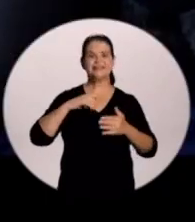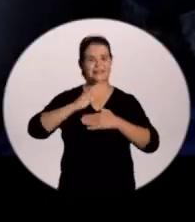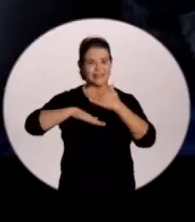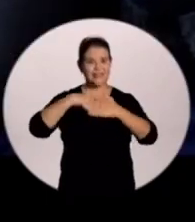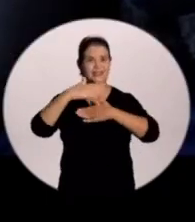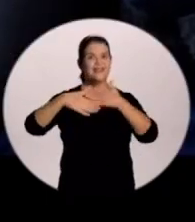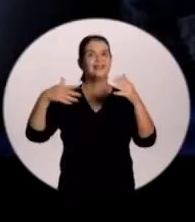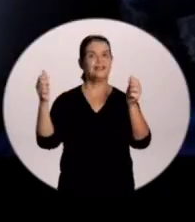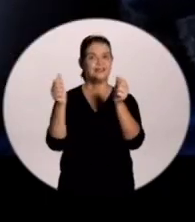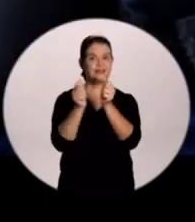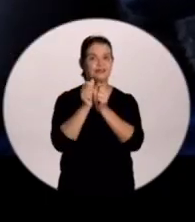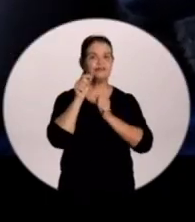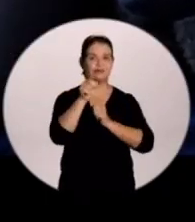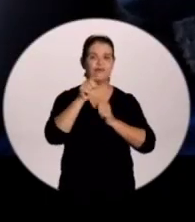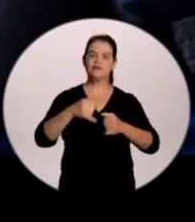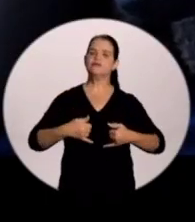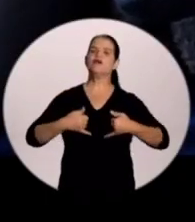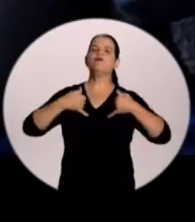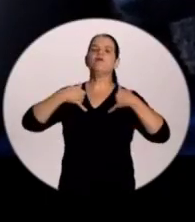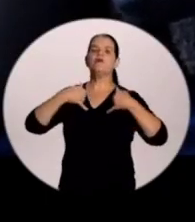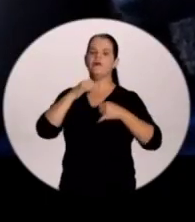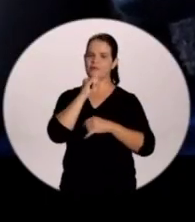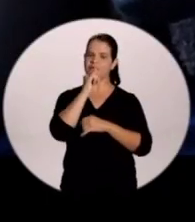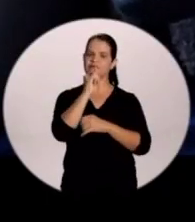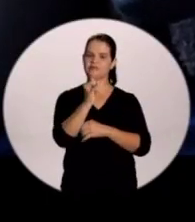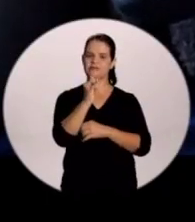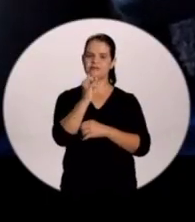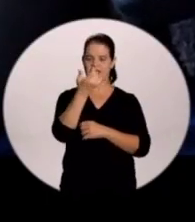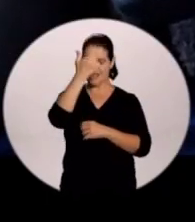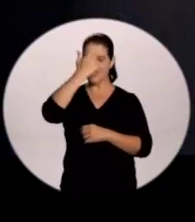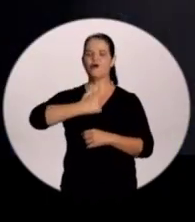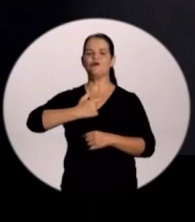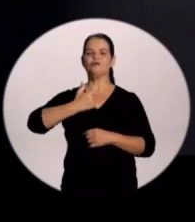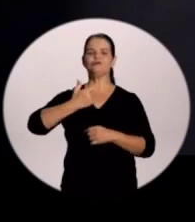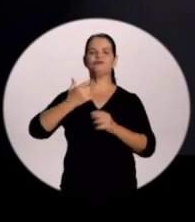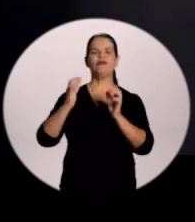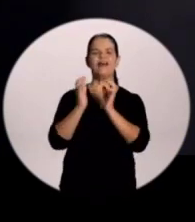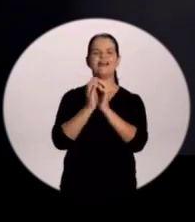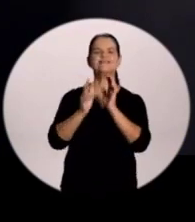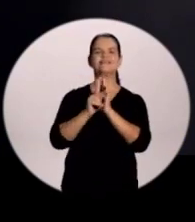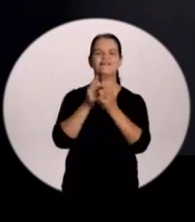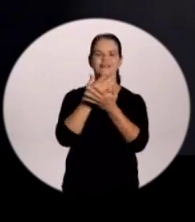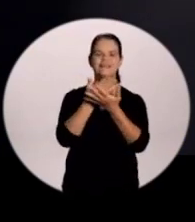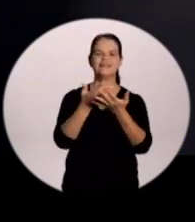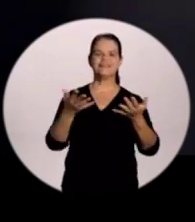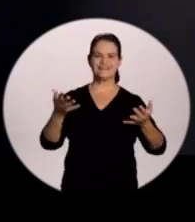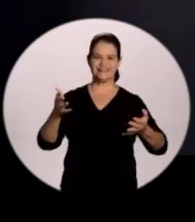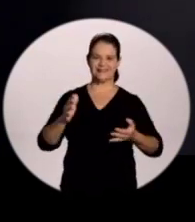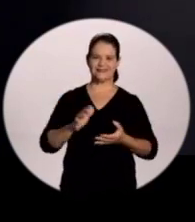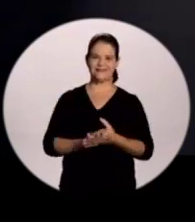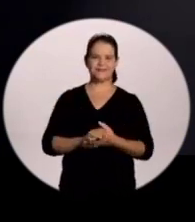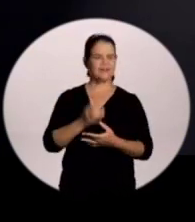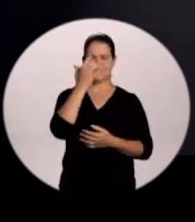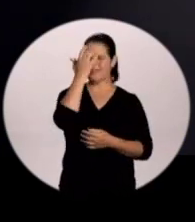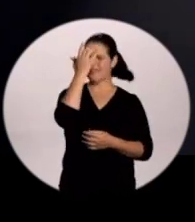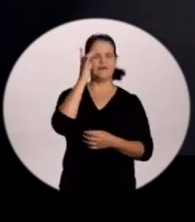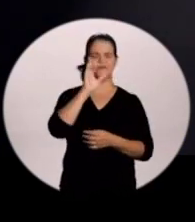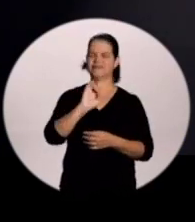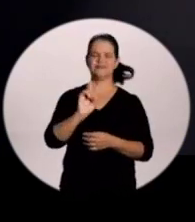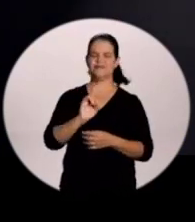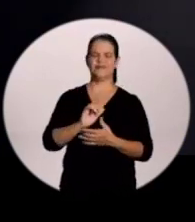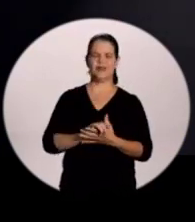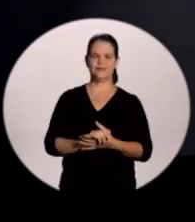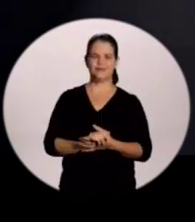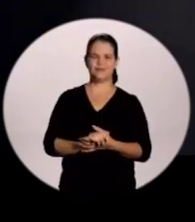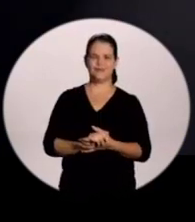E que cresça junto com você O orgulho de bater no peito e dizer Eu sou recifense Não vai